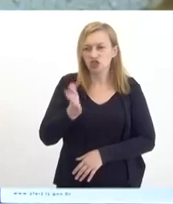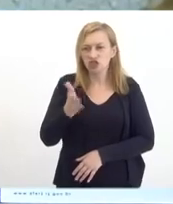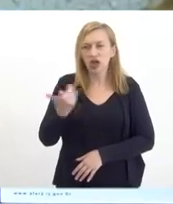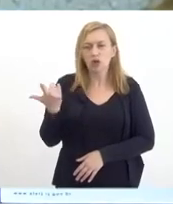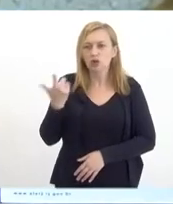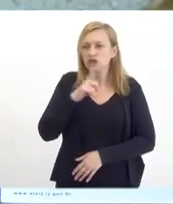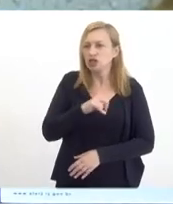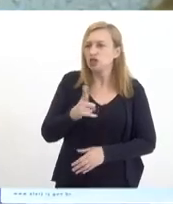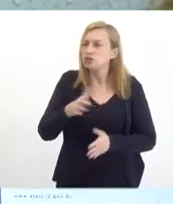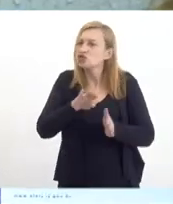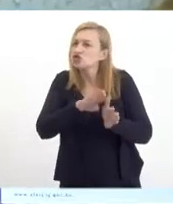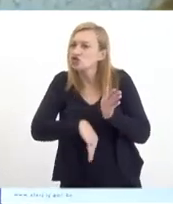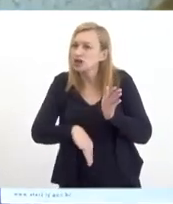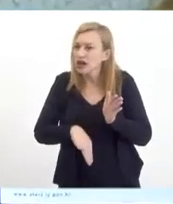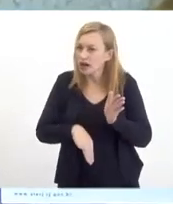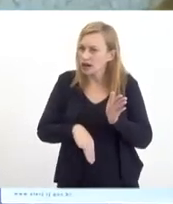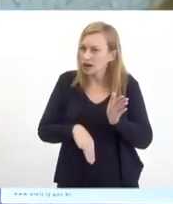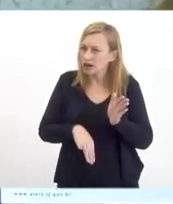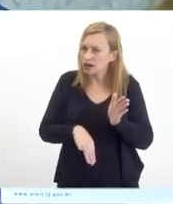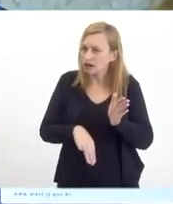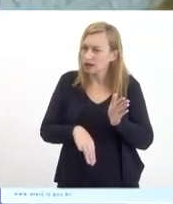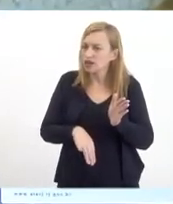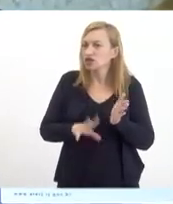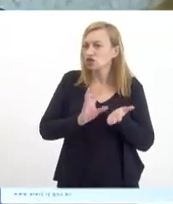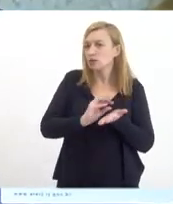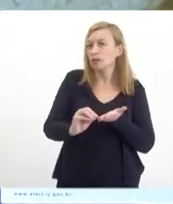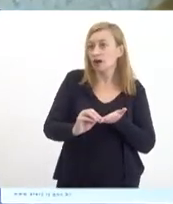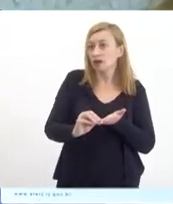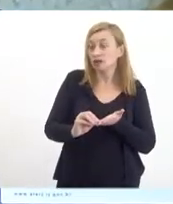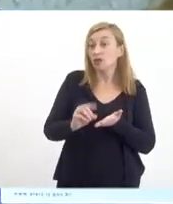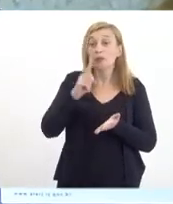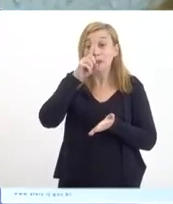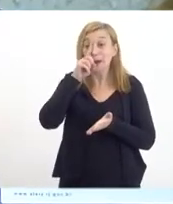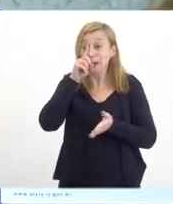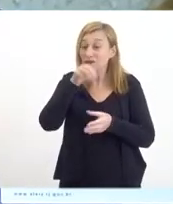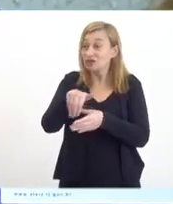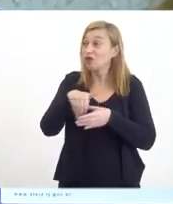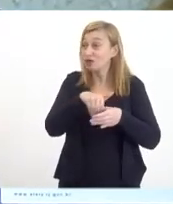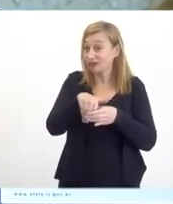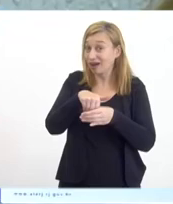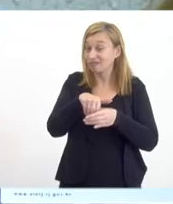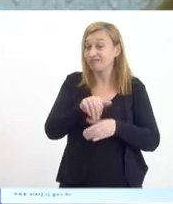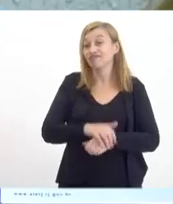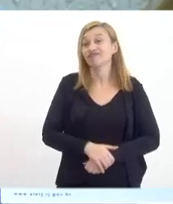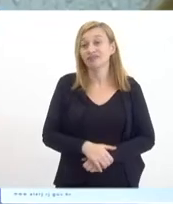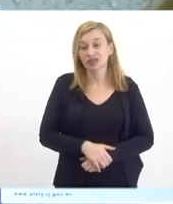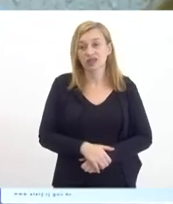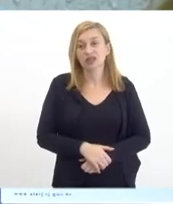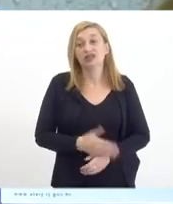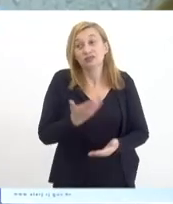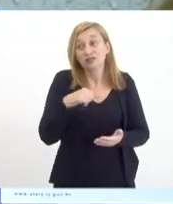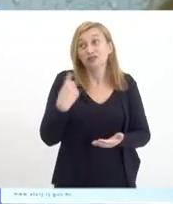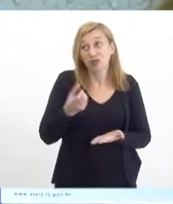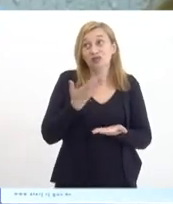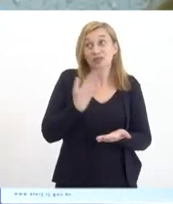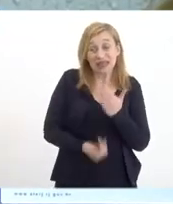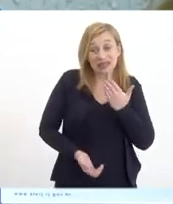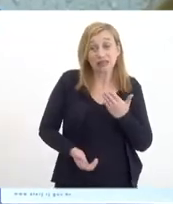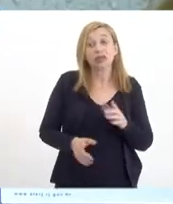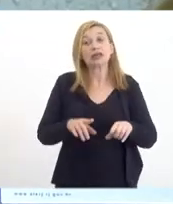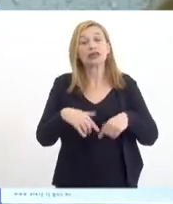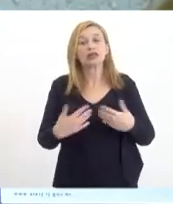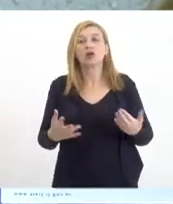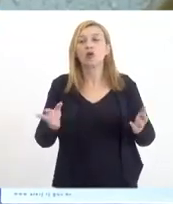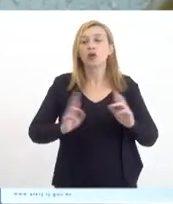conseguimos retirar essa essa ADIM de pauta. O risco, se votar, a gente perde. a